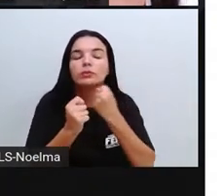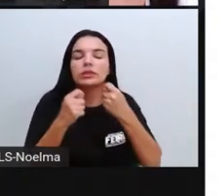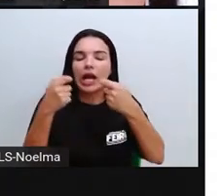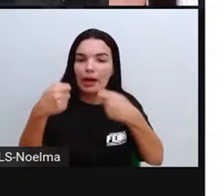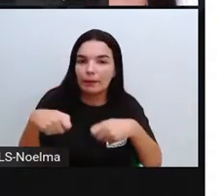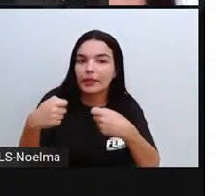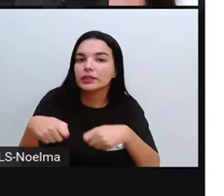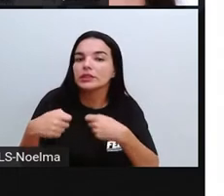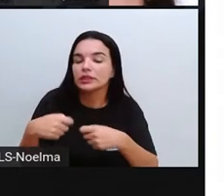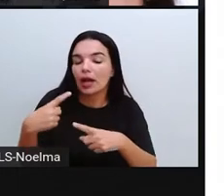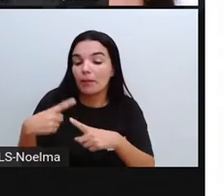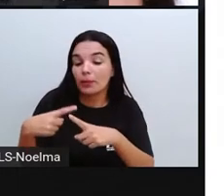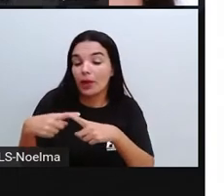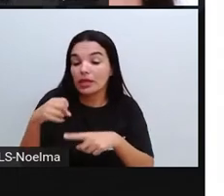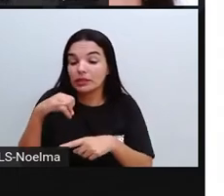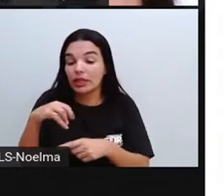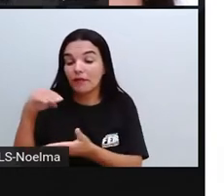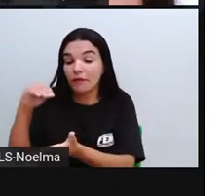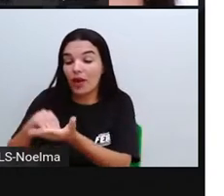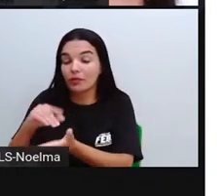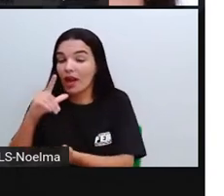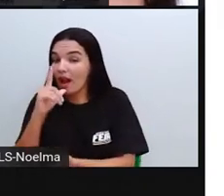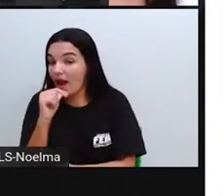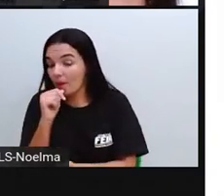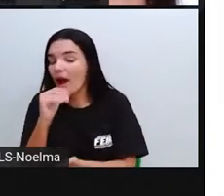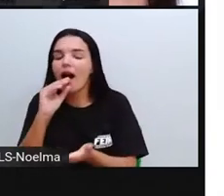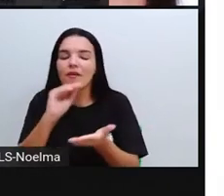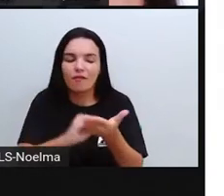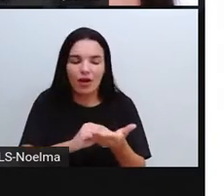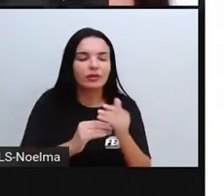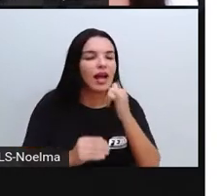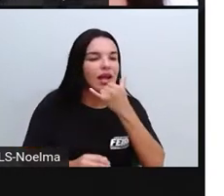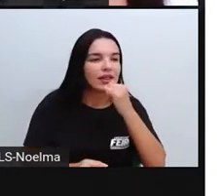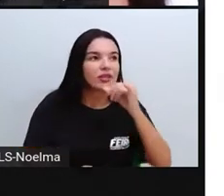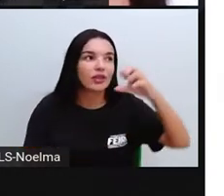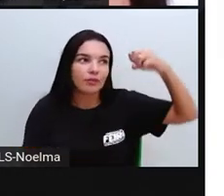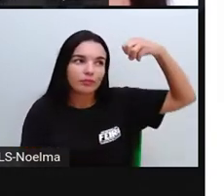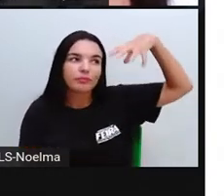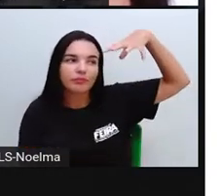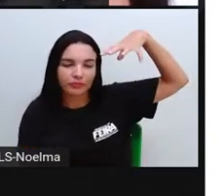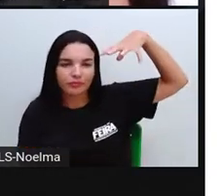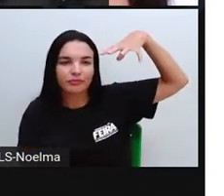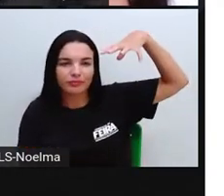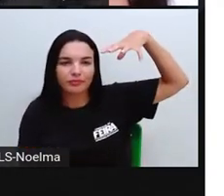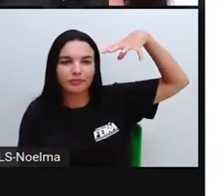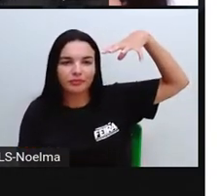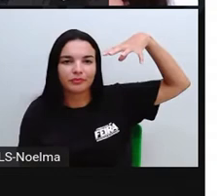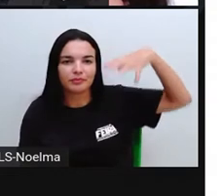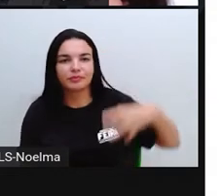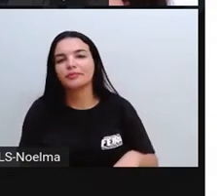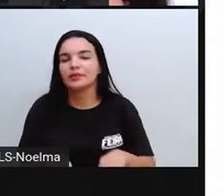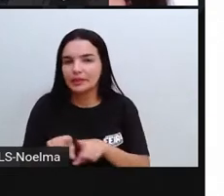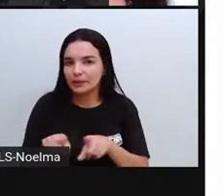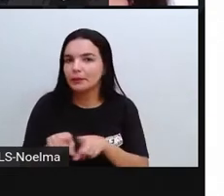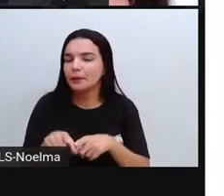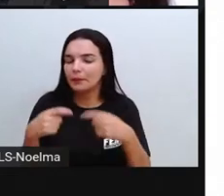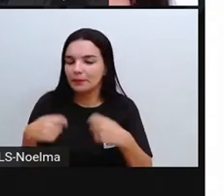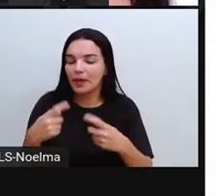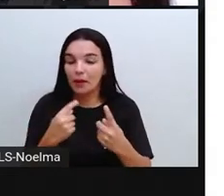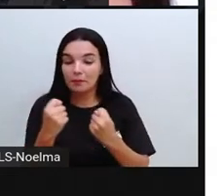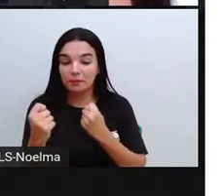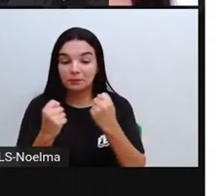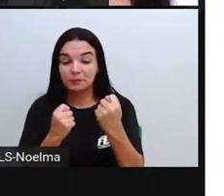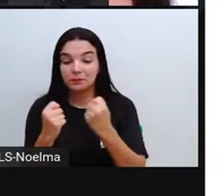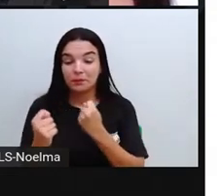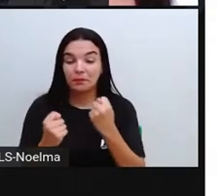consome de forma consciente a energia, a gente também está ajudando aí na preservação da água também, né? Para que